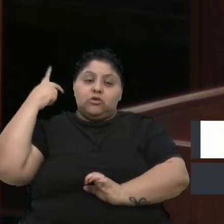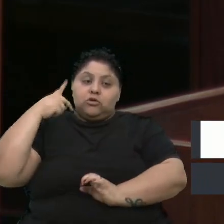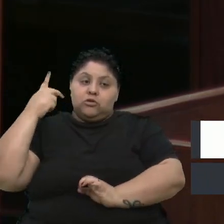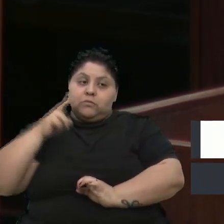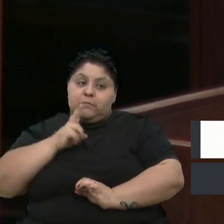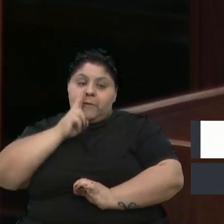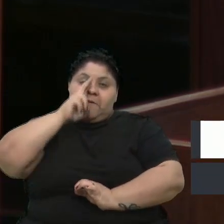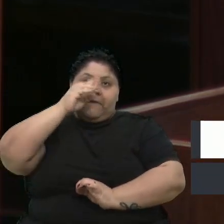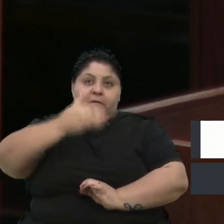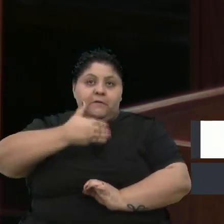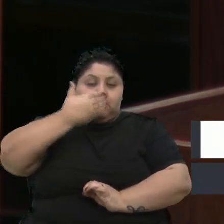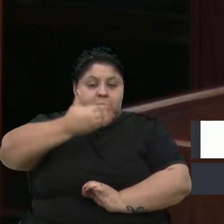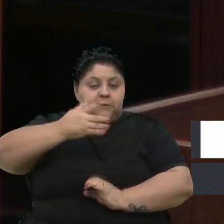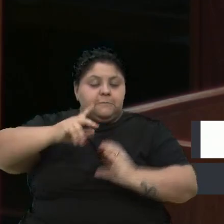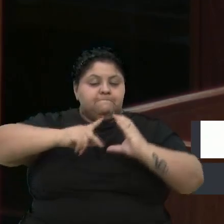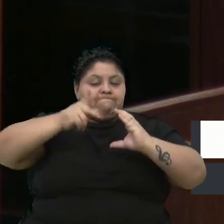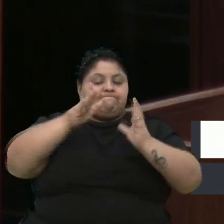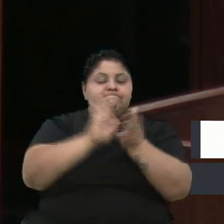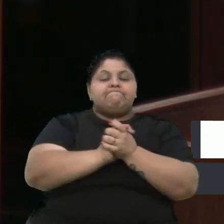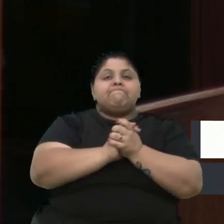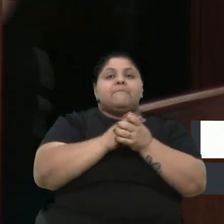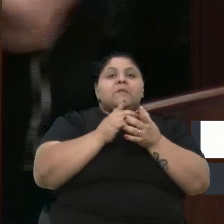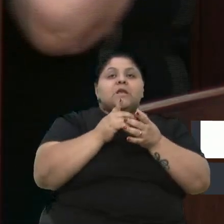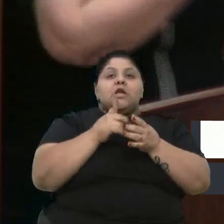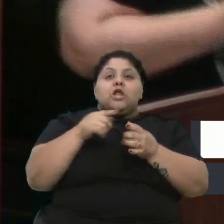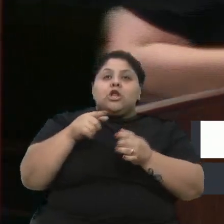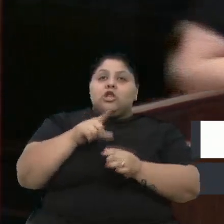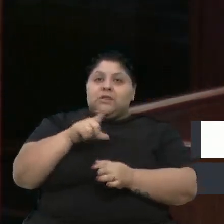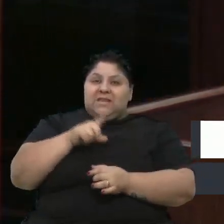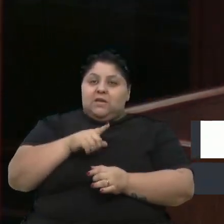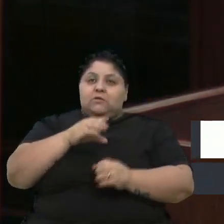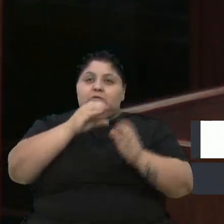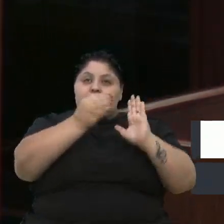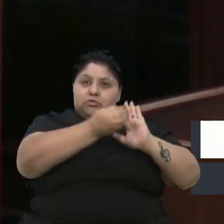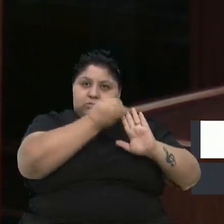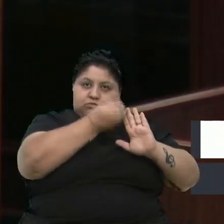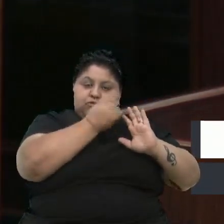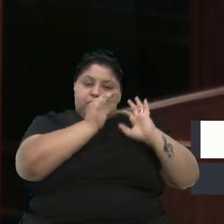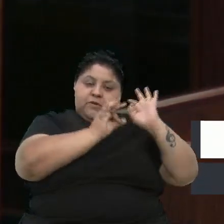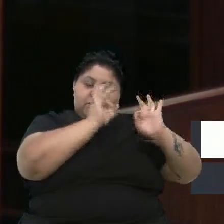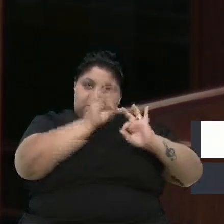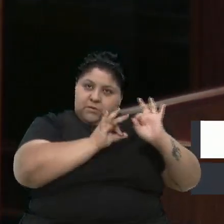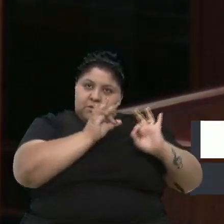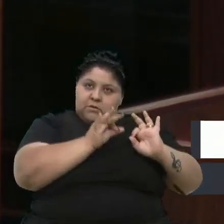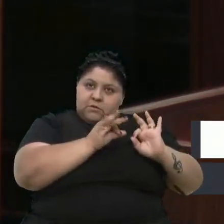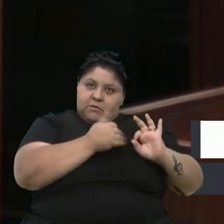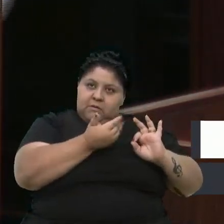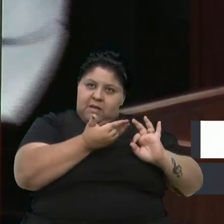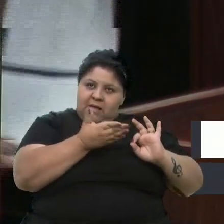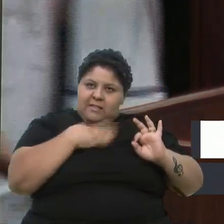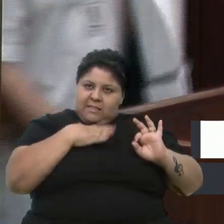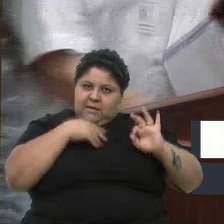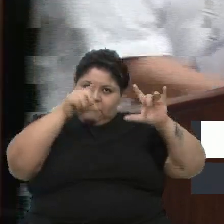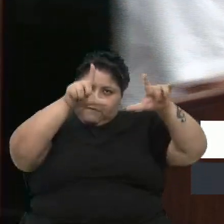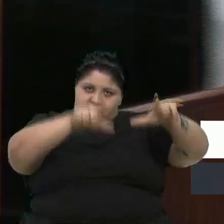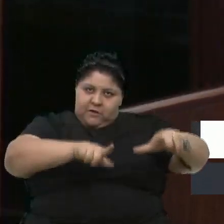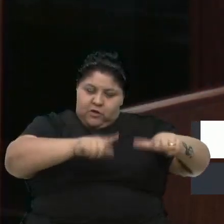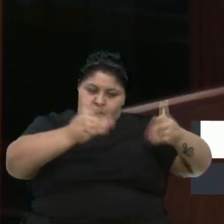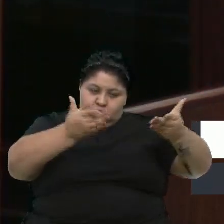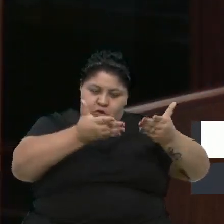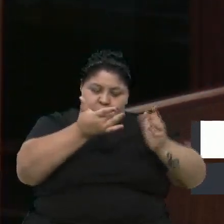a frente parlamentar. Mas nós temos já um ofício elaborado ali no meu gabinete, que hoje à tarde